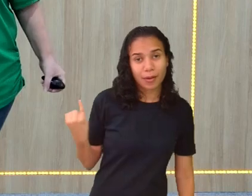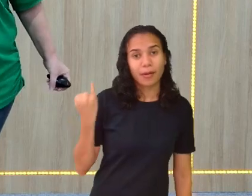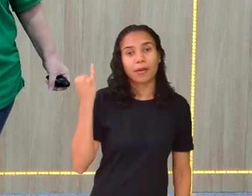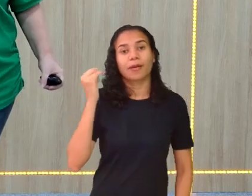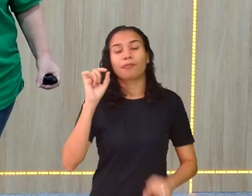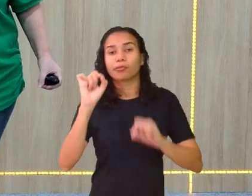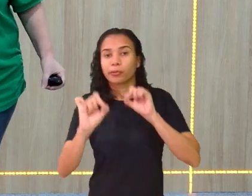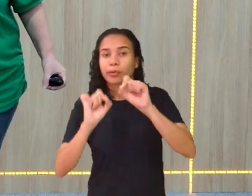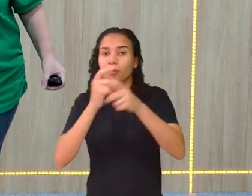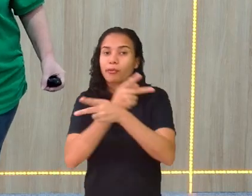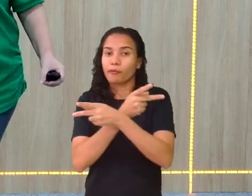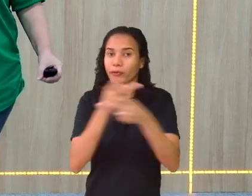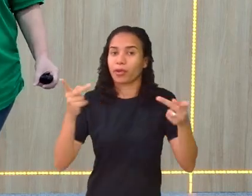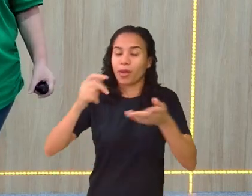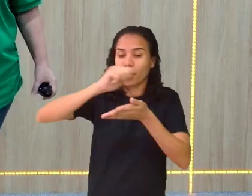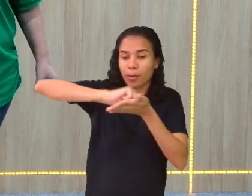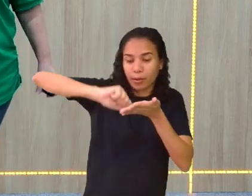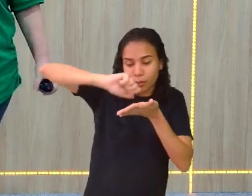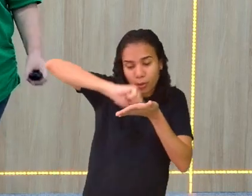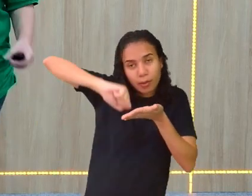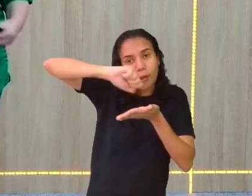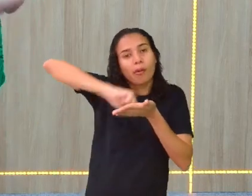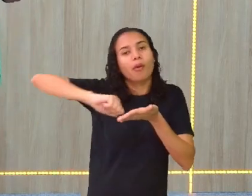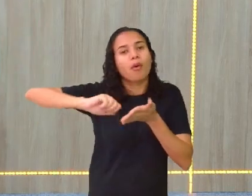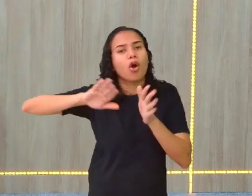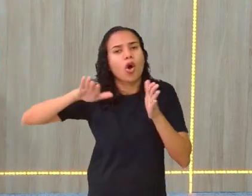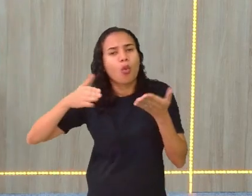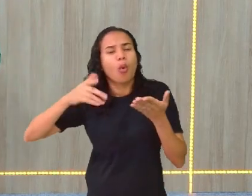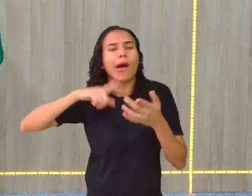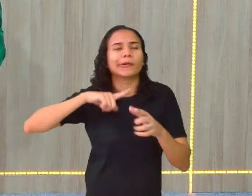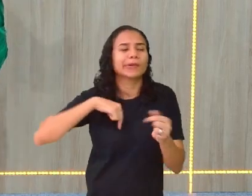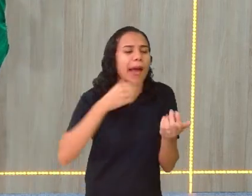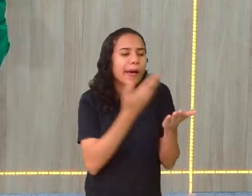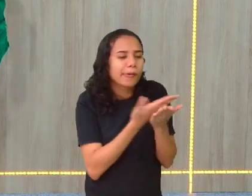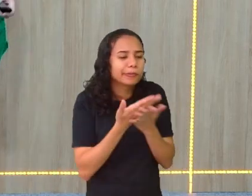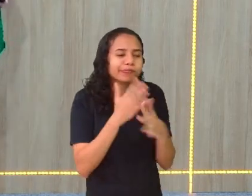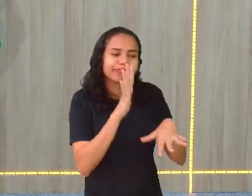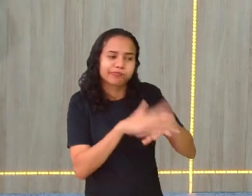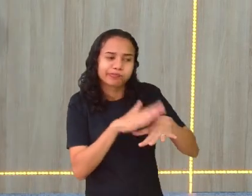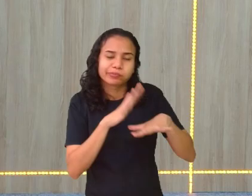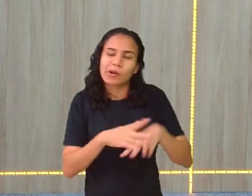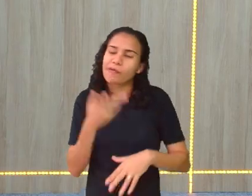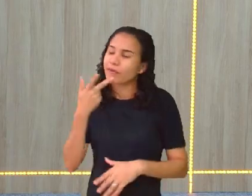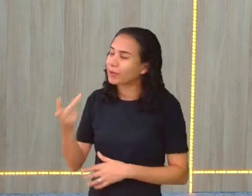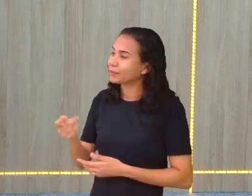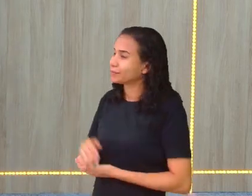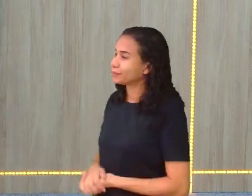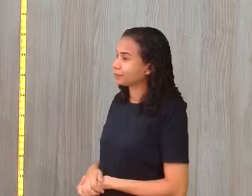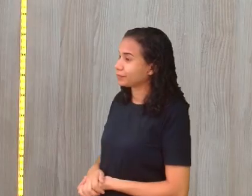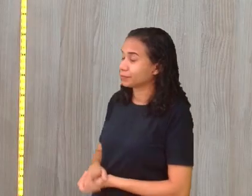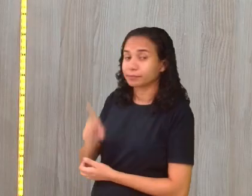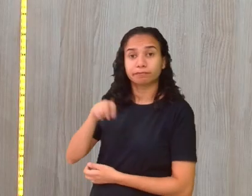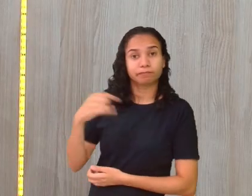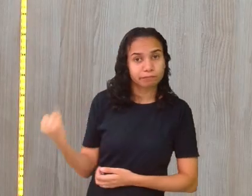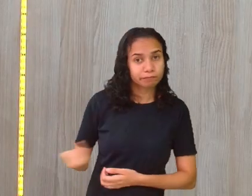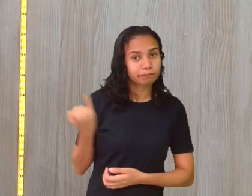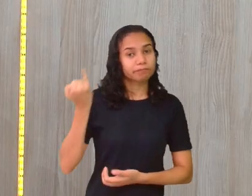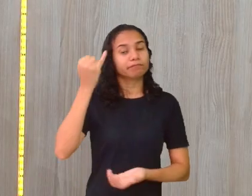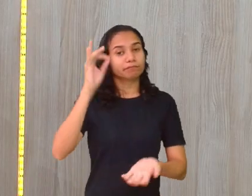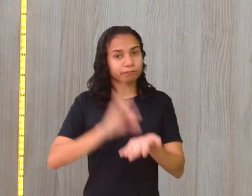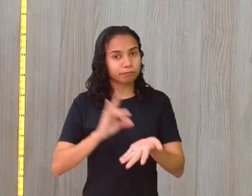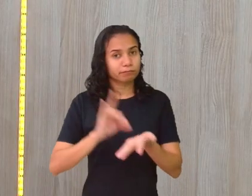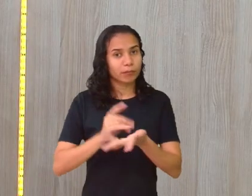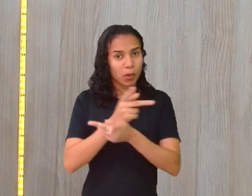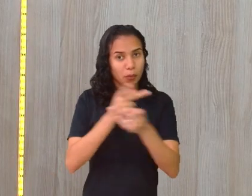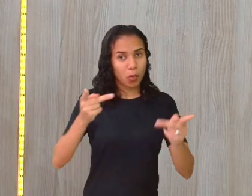de você anotar quando você está trabalhando matemática. Vai lá, professor Ricardinho. Importante demais, gente. Quando vocês